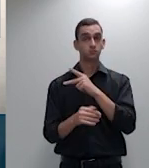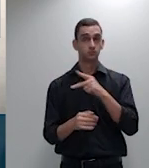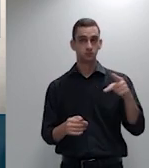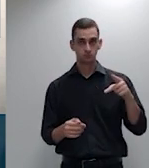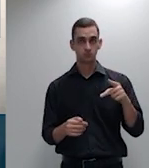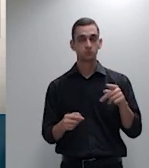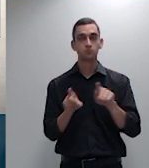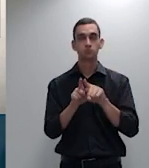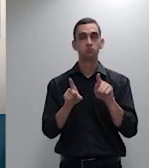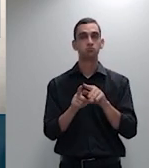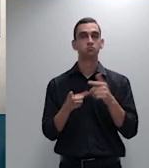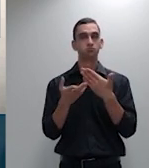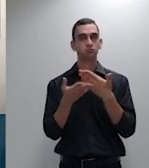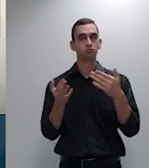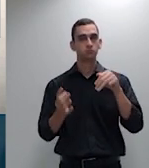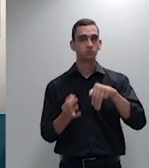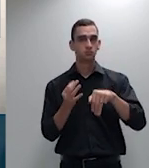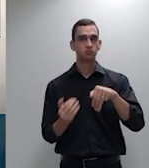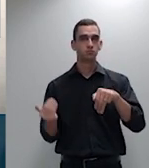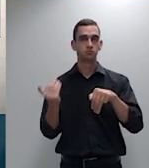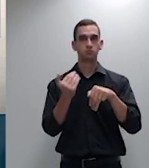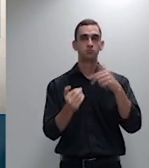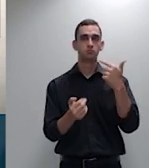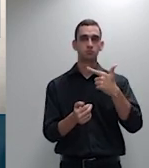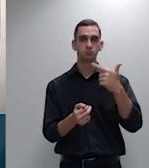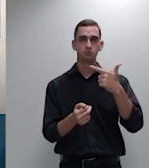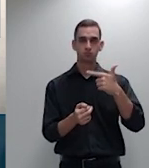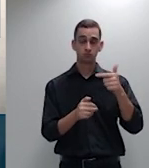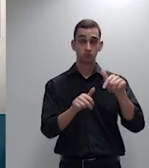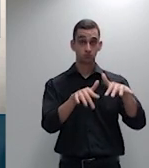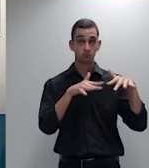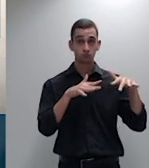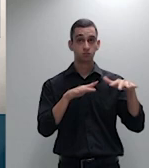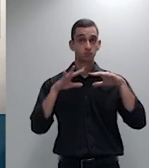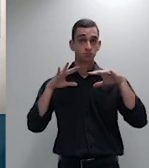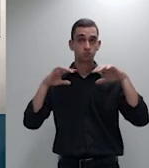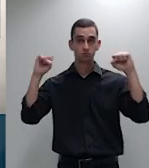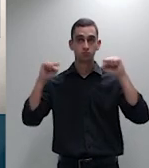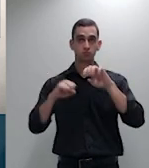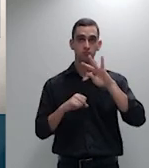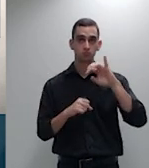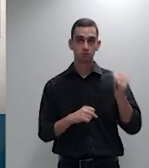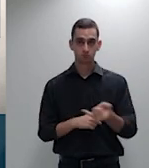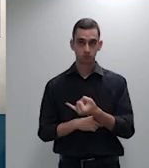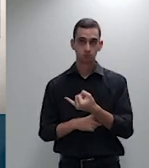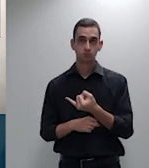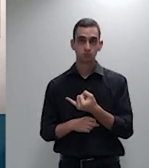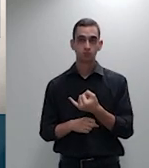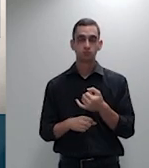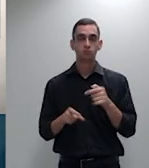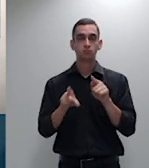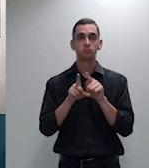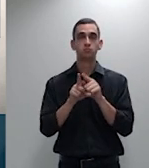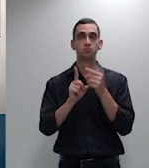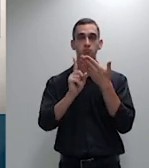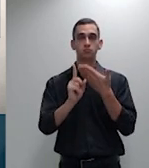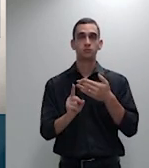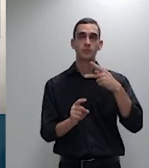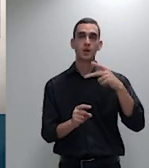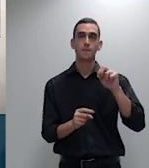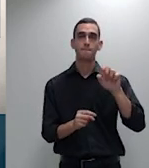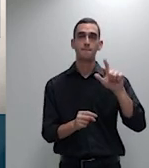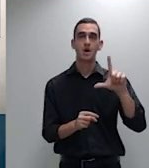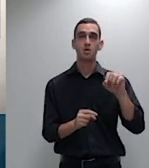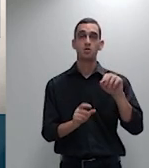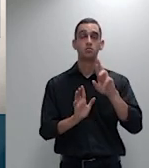integrantes dessa segunda sessão do Superior Terminal de Justiça especialmente o ministro Paulo de Tarso Sanseverino relator do tema